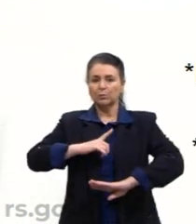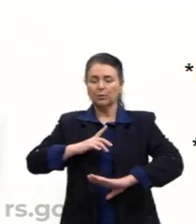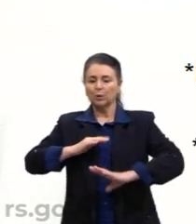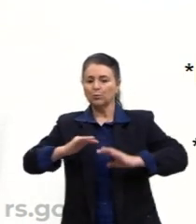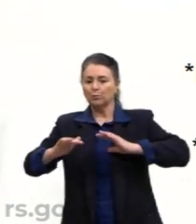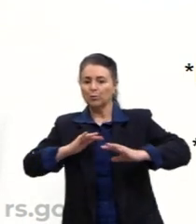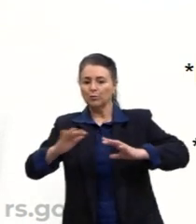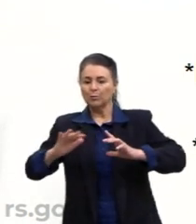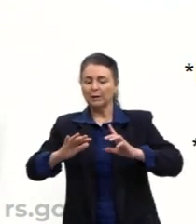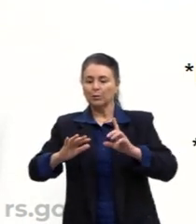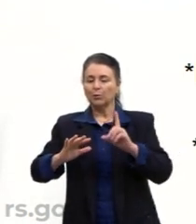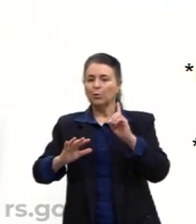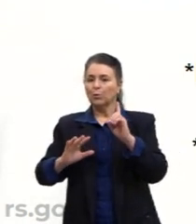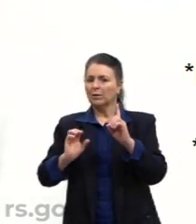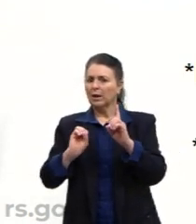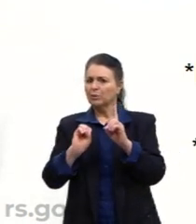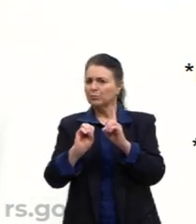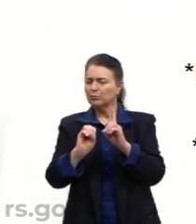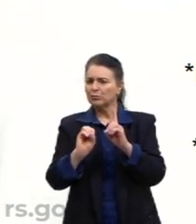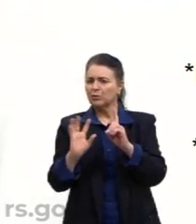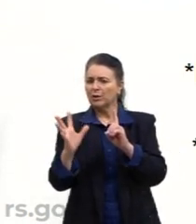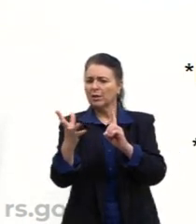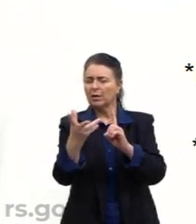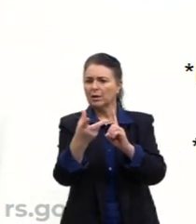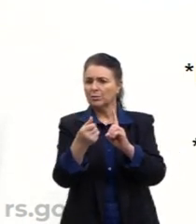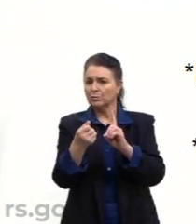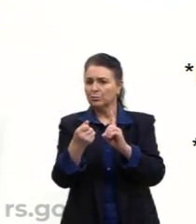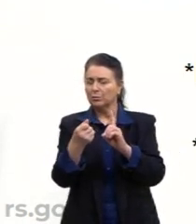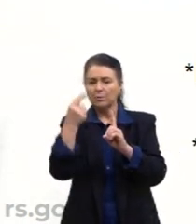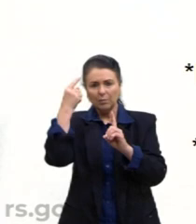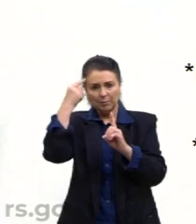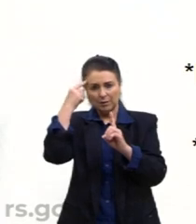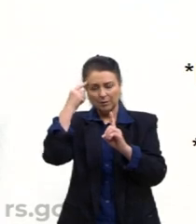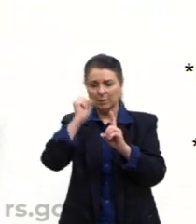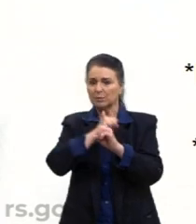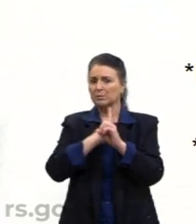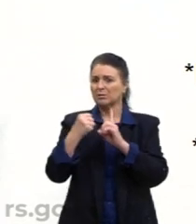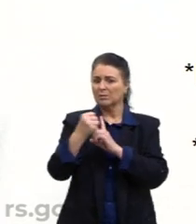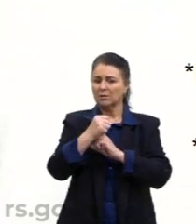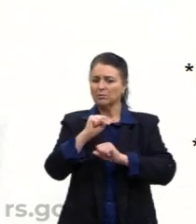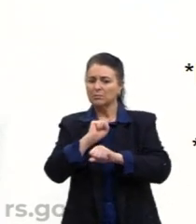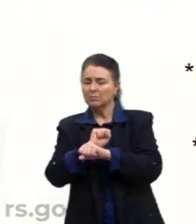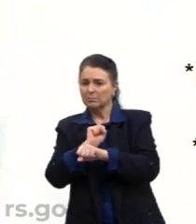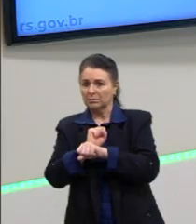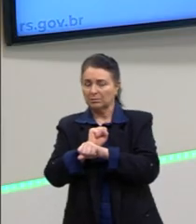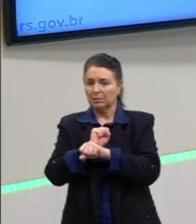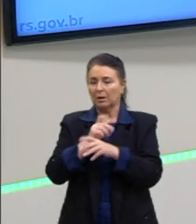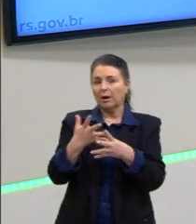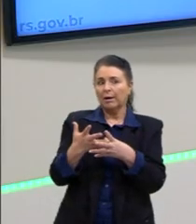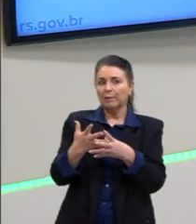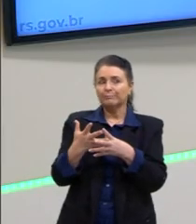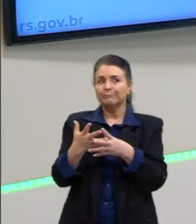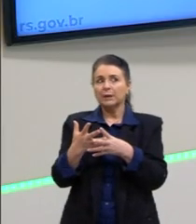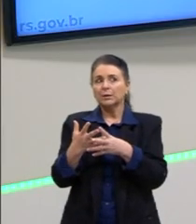sempre há, né? Não vamos pensar que a sociedade é estática. Enquanto a indústria cultural propõe essa cultura de massa,